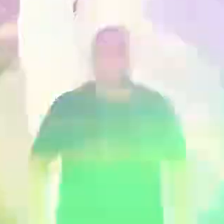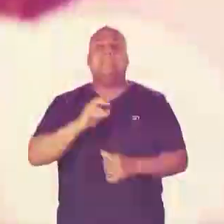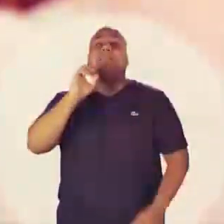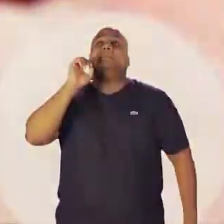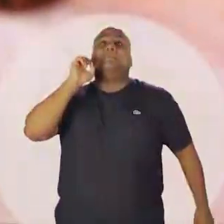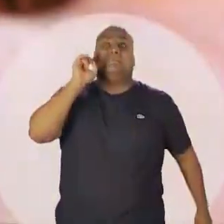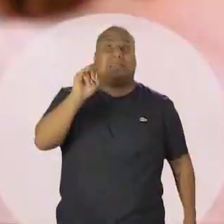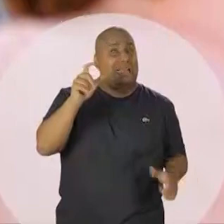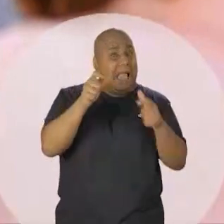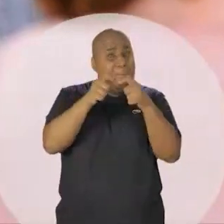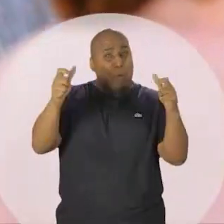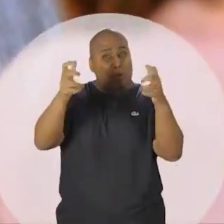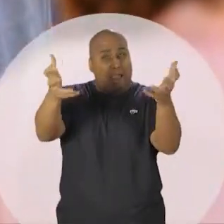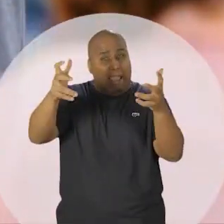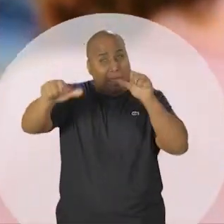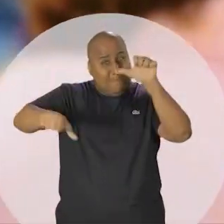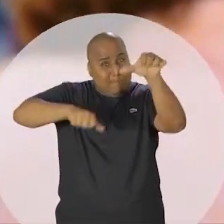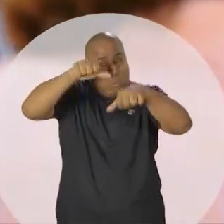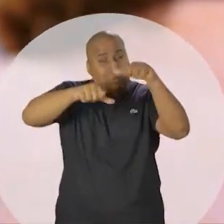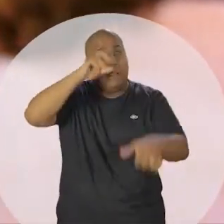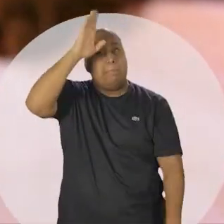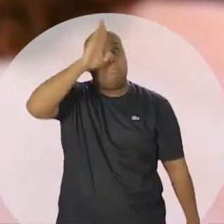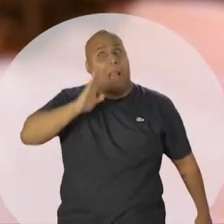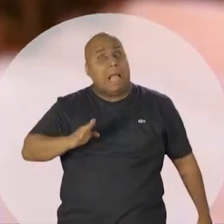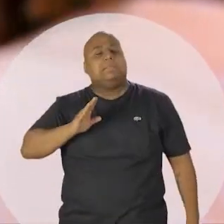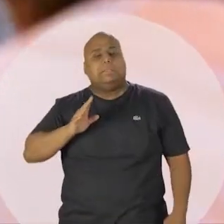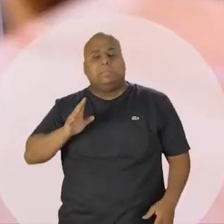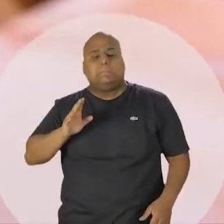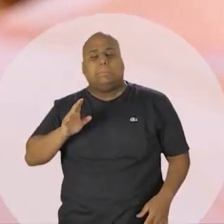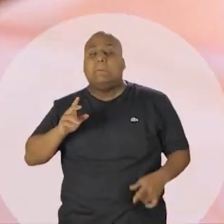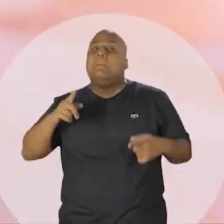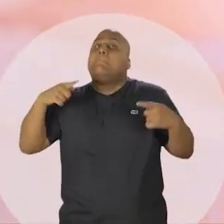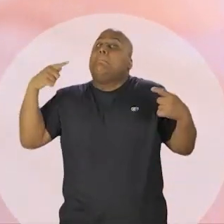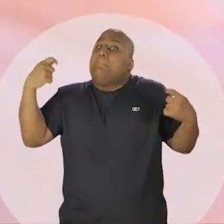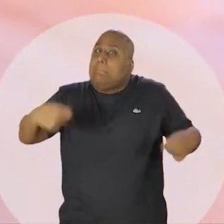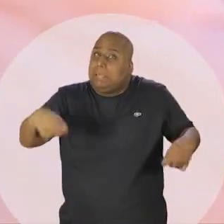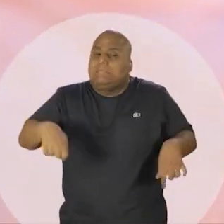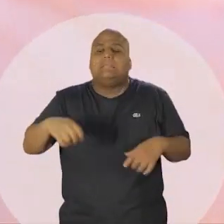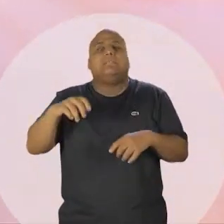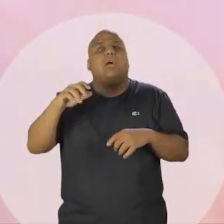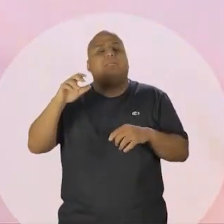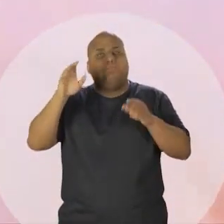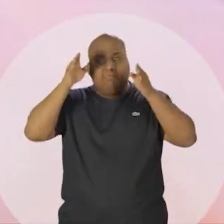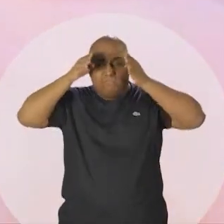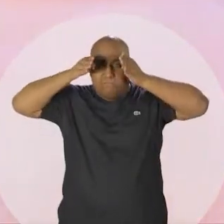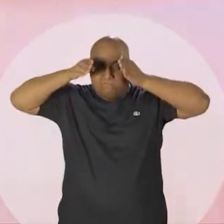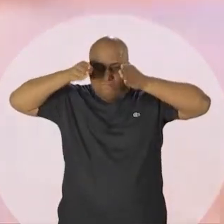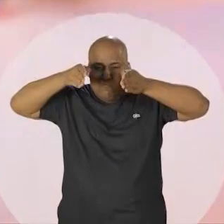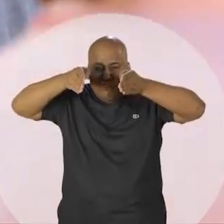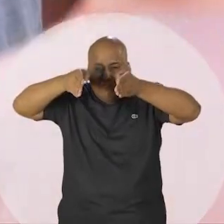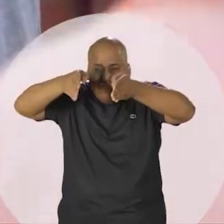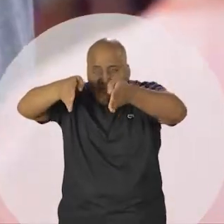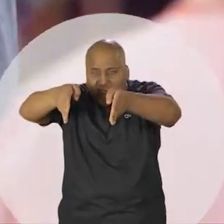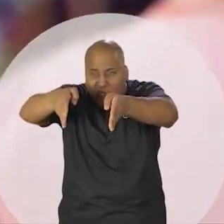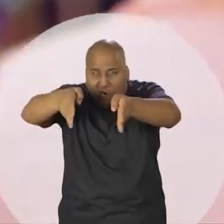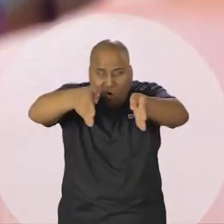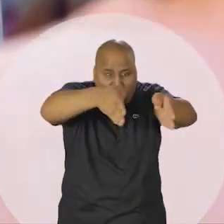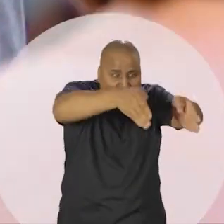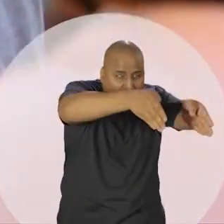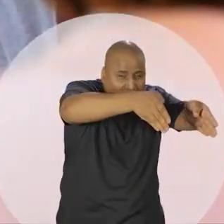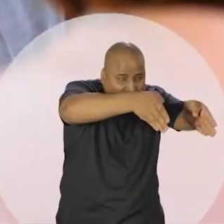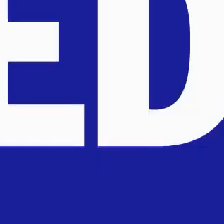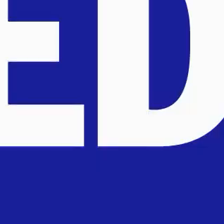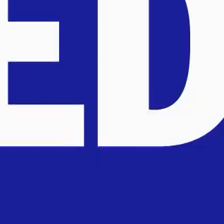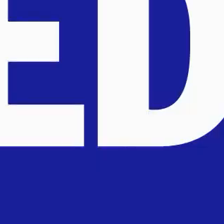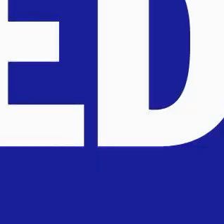saída. Se a gente quiser, de fato, mudar o Brasil estruturalmente, a gente tem que ter a decisão de inverter a